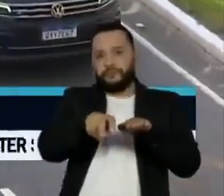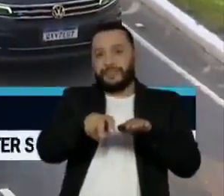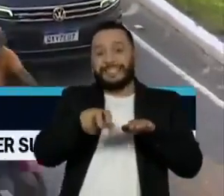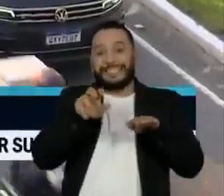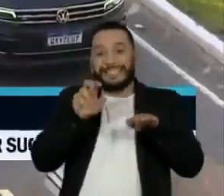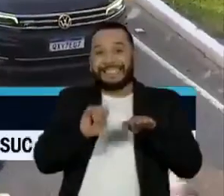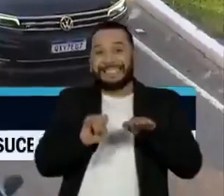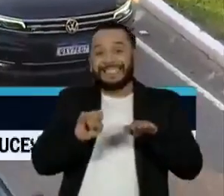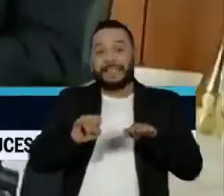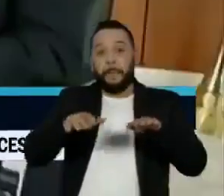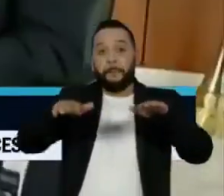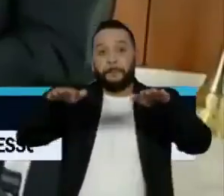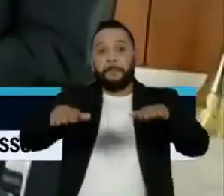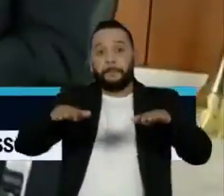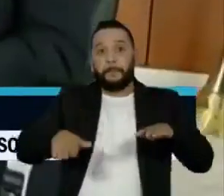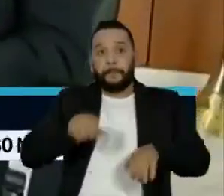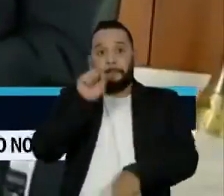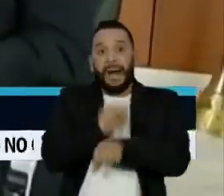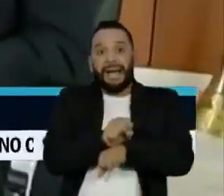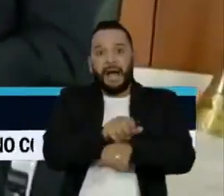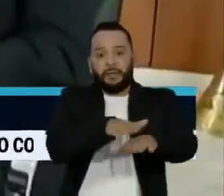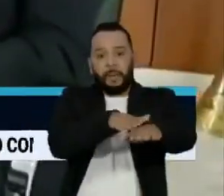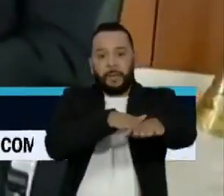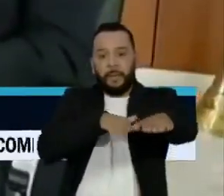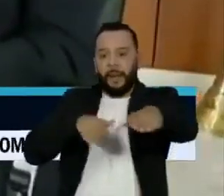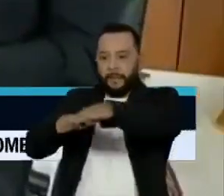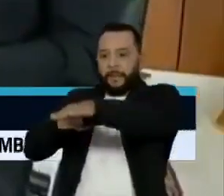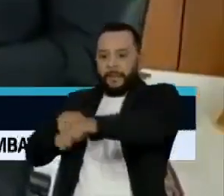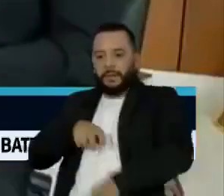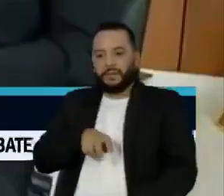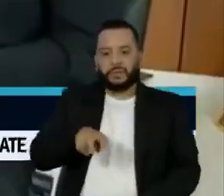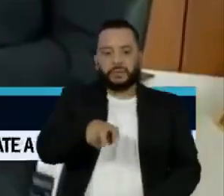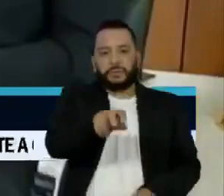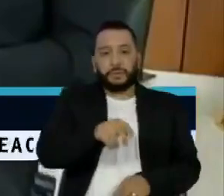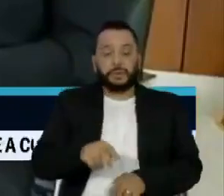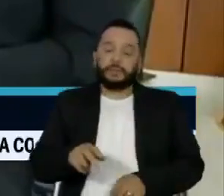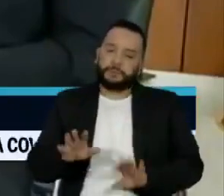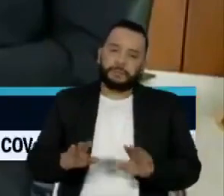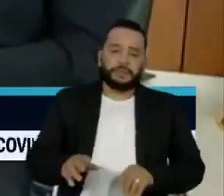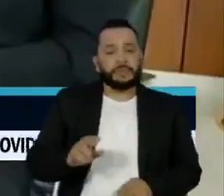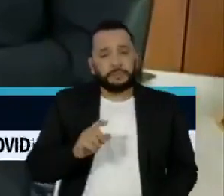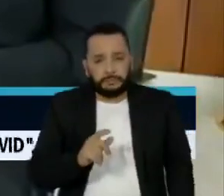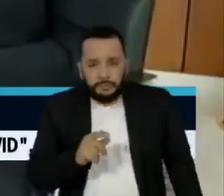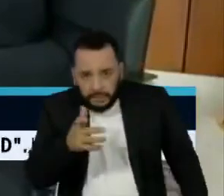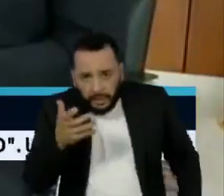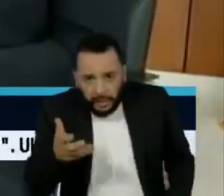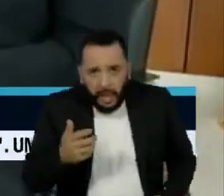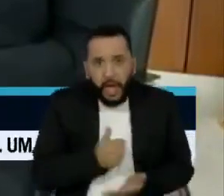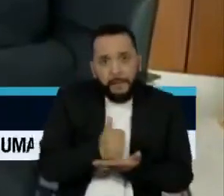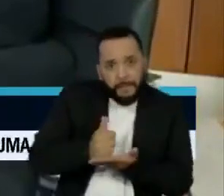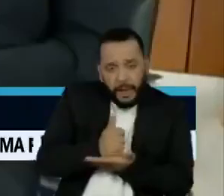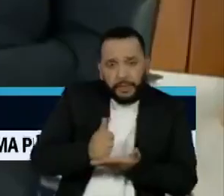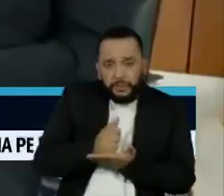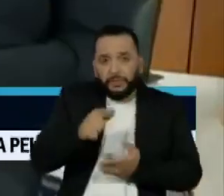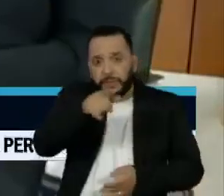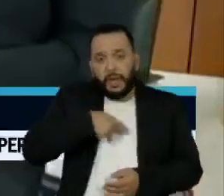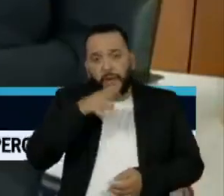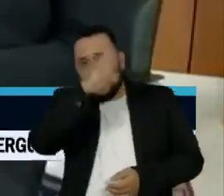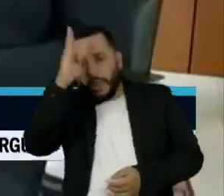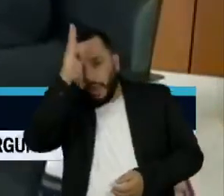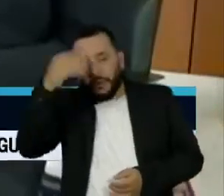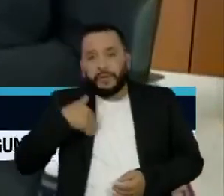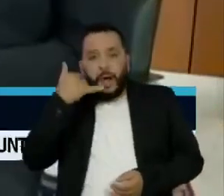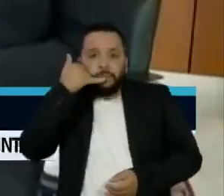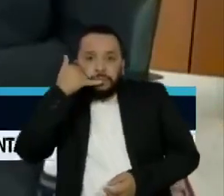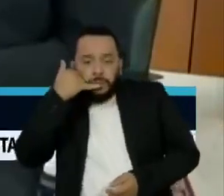o fluxo estiver parado ou lento. Você quer um remédio, por exemplo, está passando mal. Liga para a farmácia até chegar o medicamento lá, se ele tiver